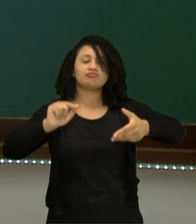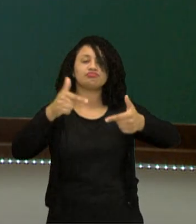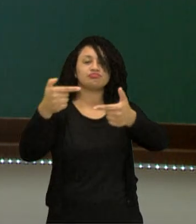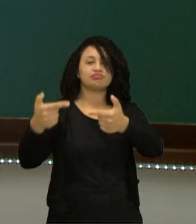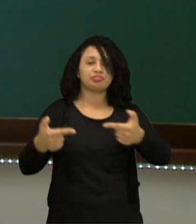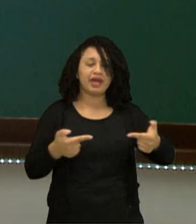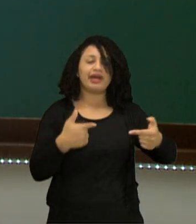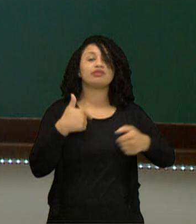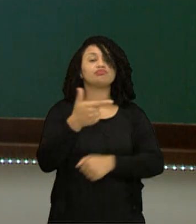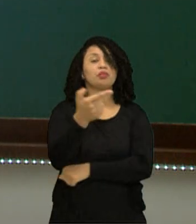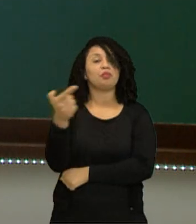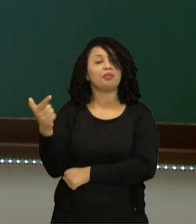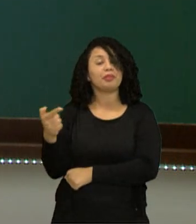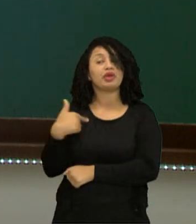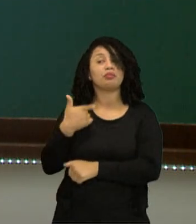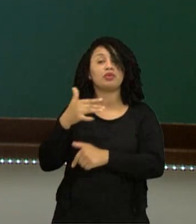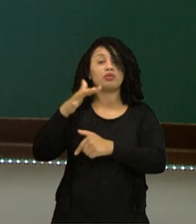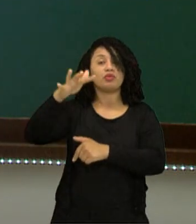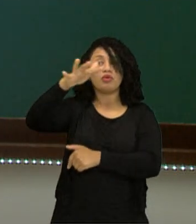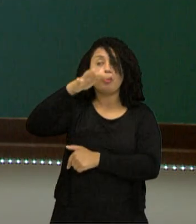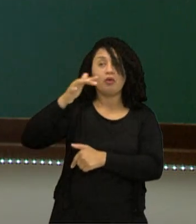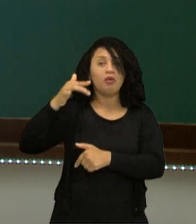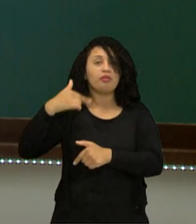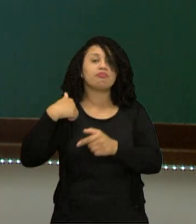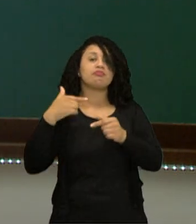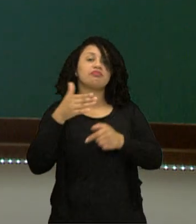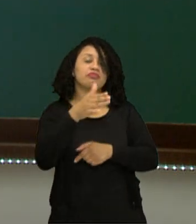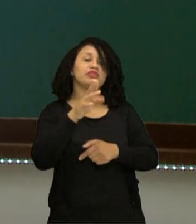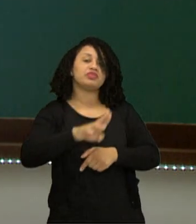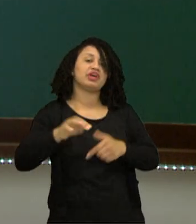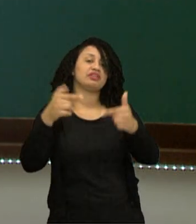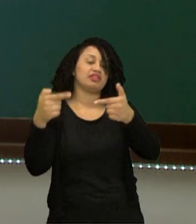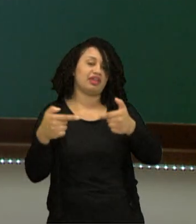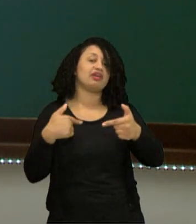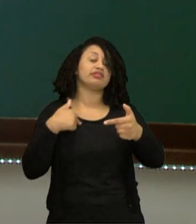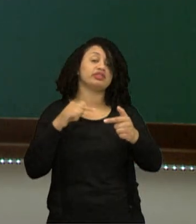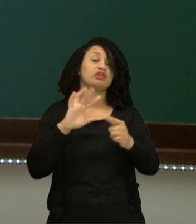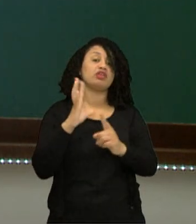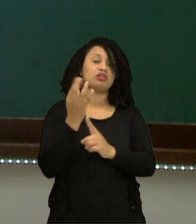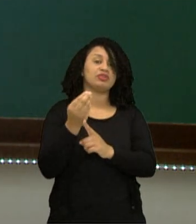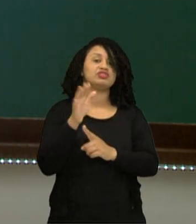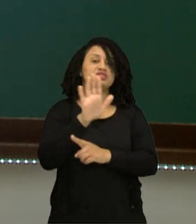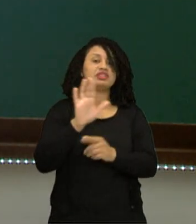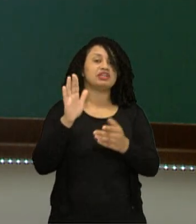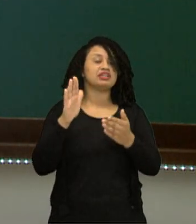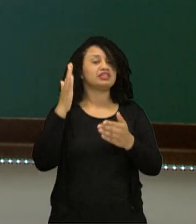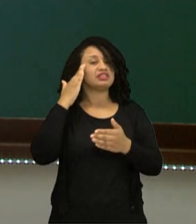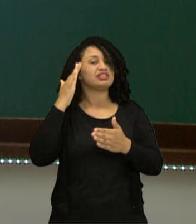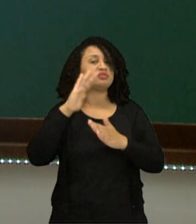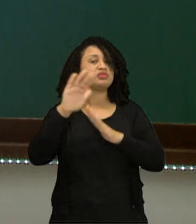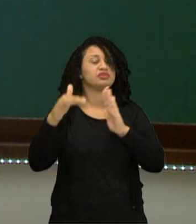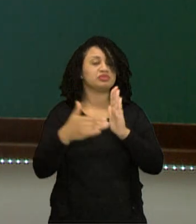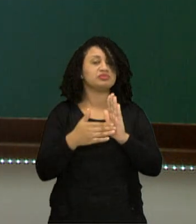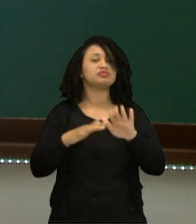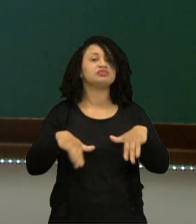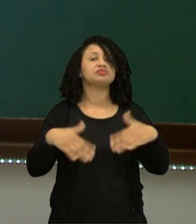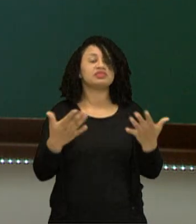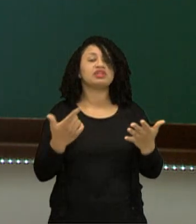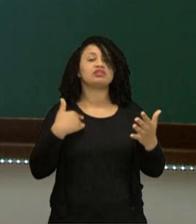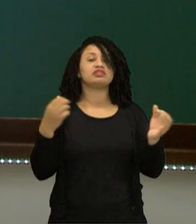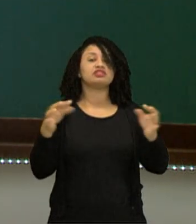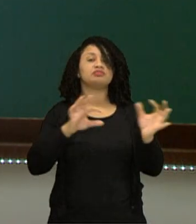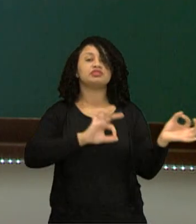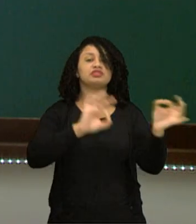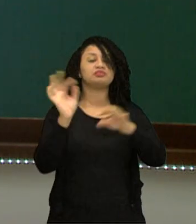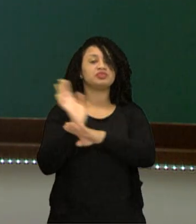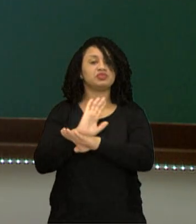máquina de voar. Então, era um artista completo. Então, dessa forma, nós encerramos o nosso vídeo.